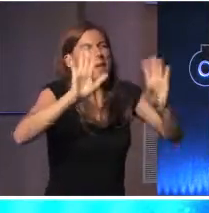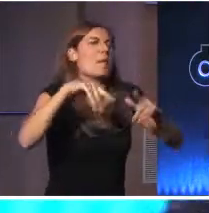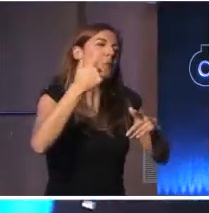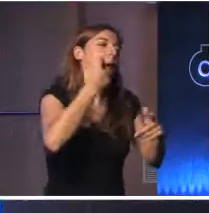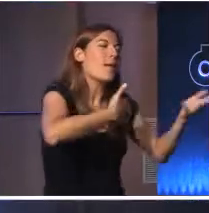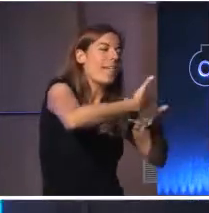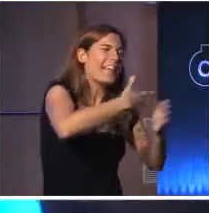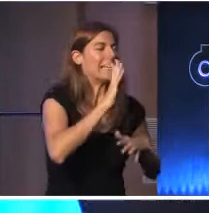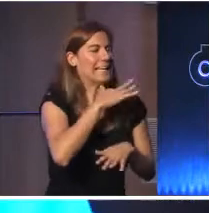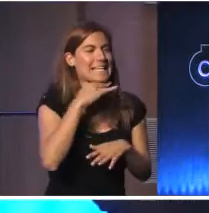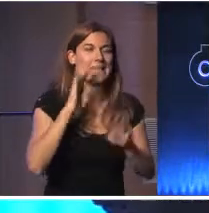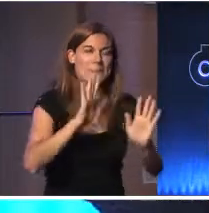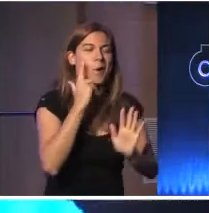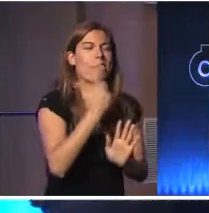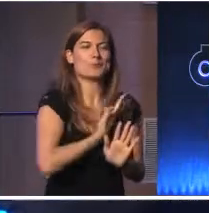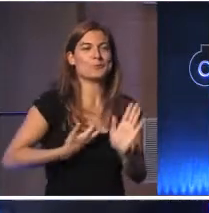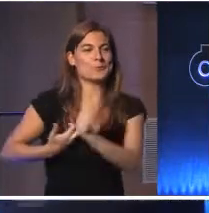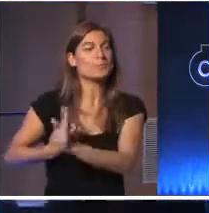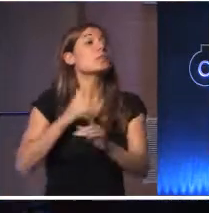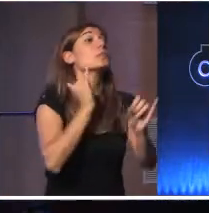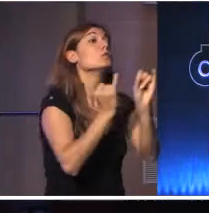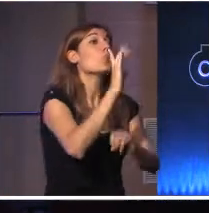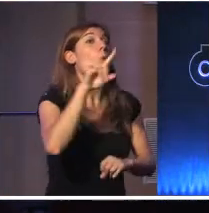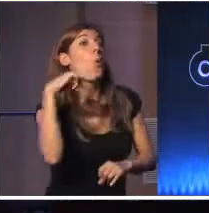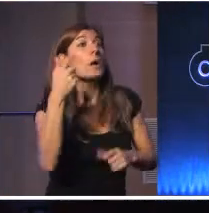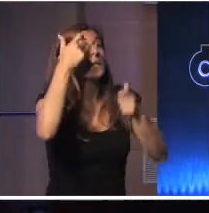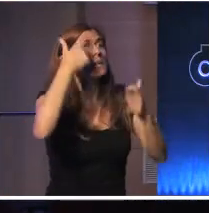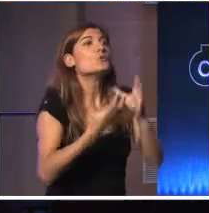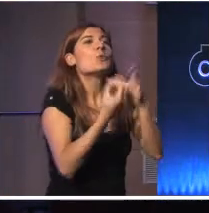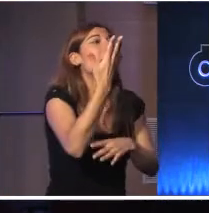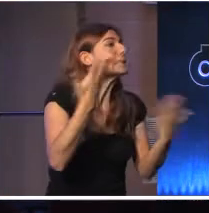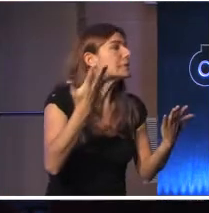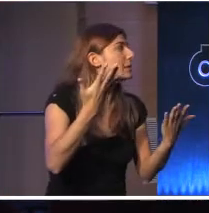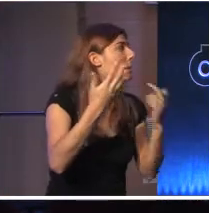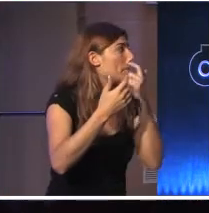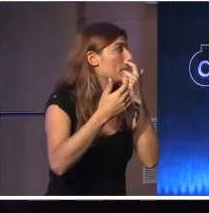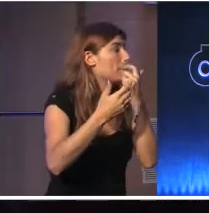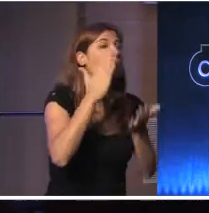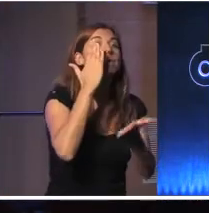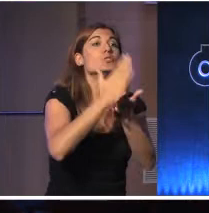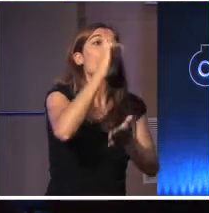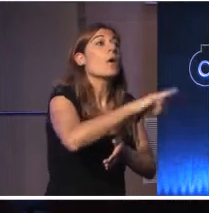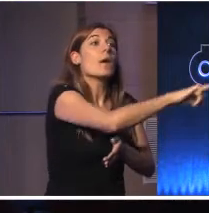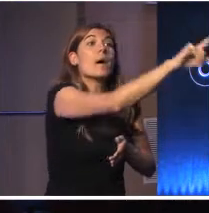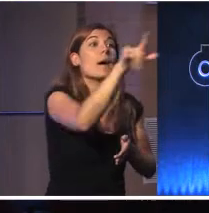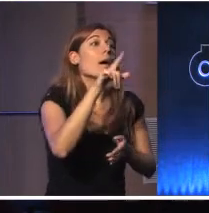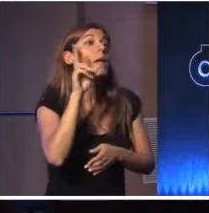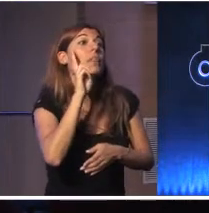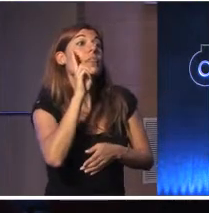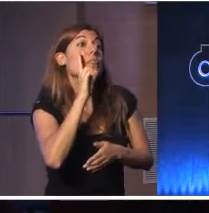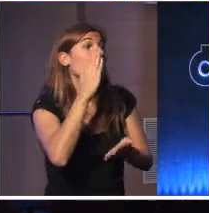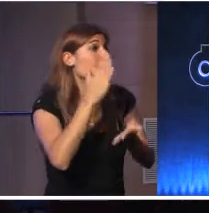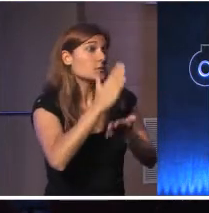interação que vai ser engraçada. Outra surpresa, não sei se toda a gente sabe, que não são vocês só que estão a assistir